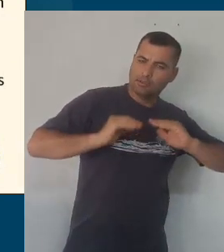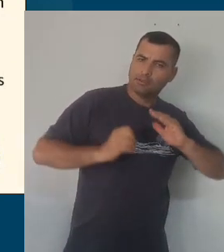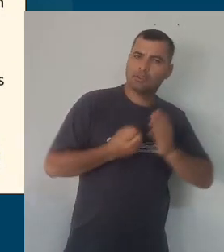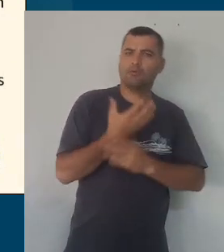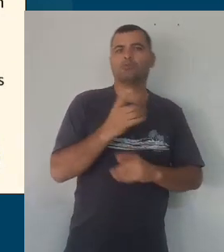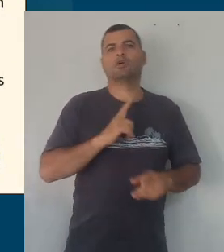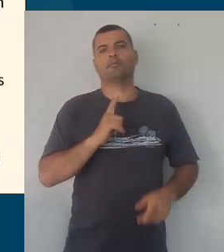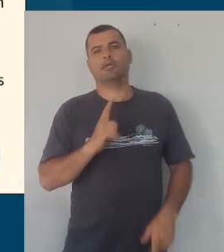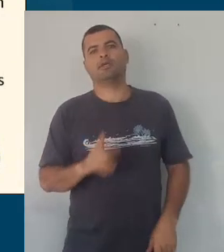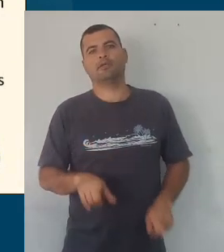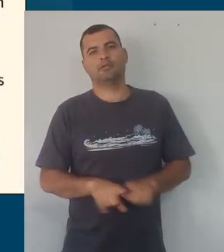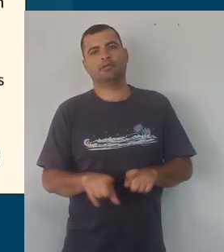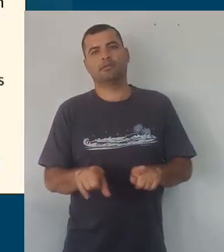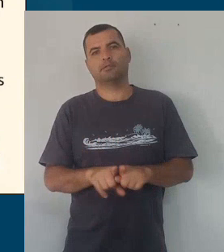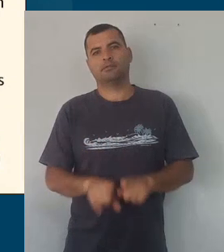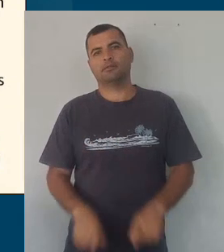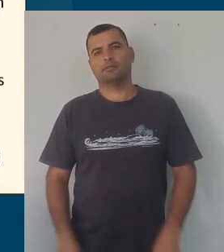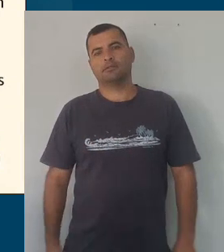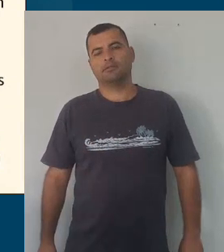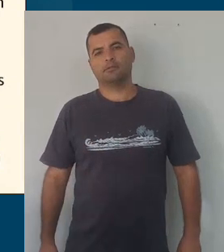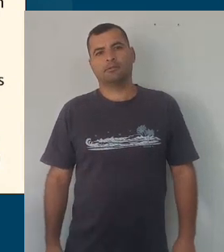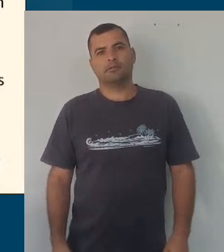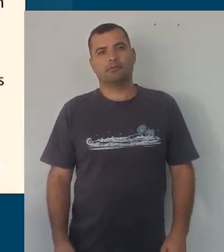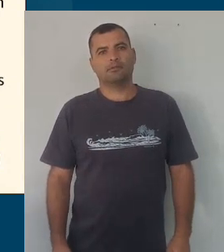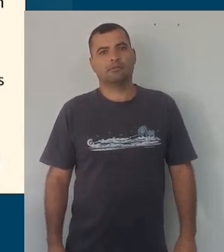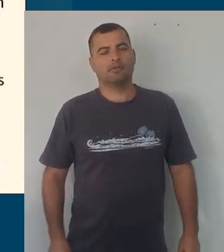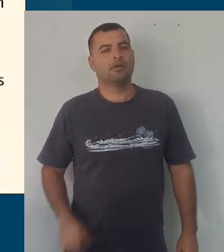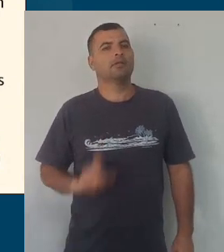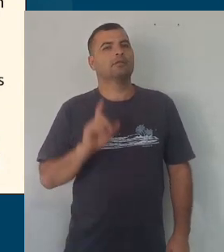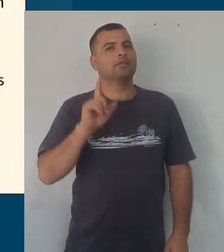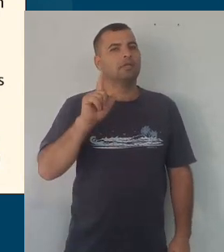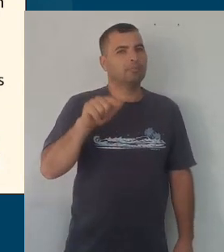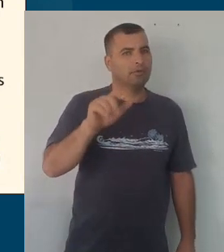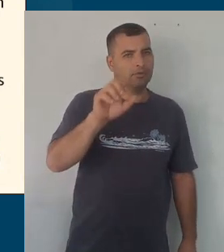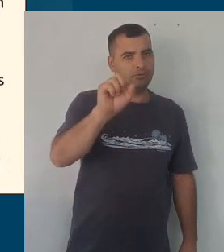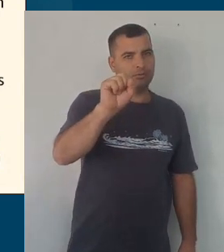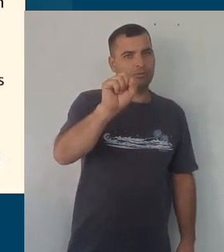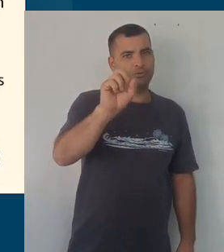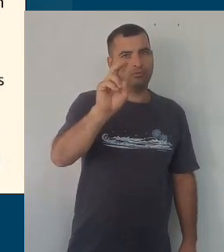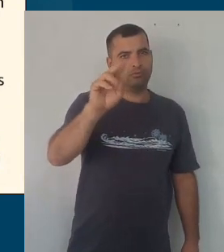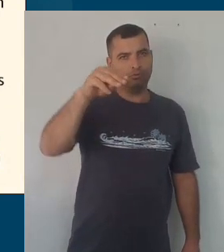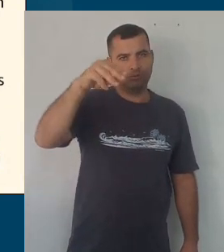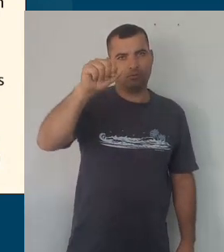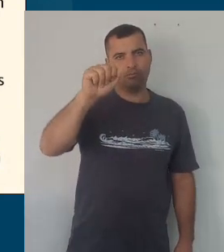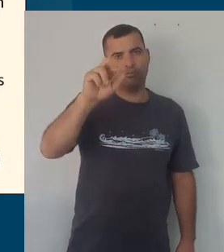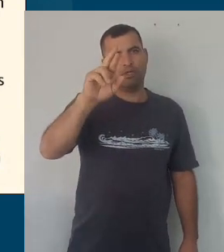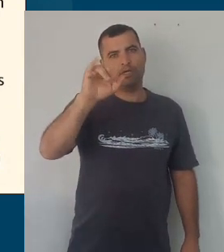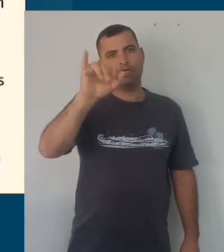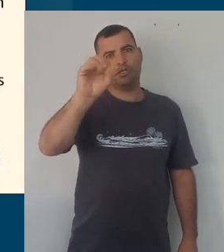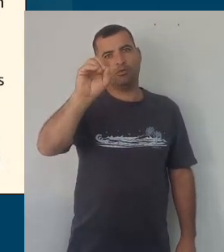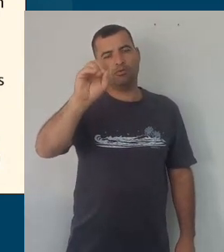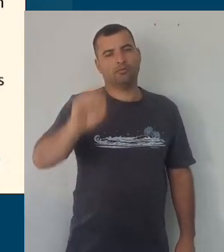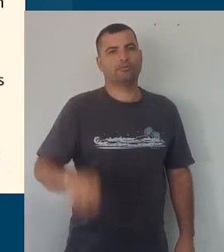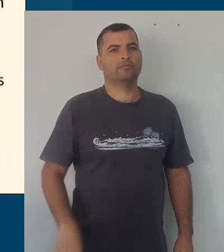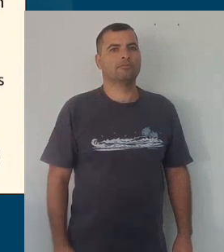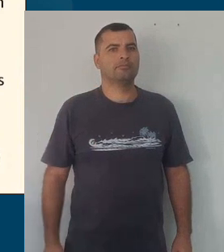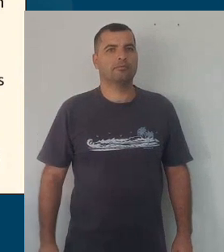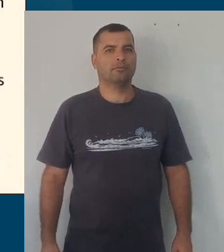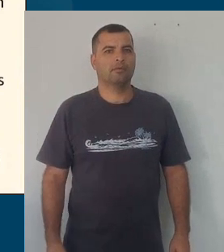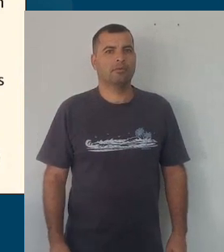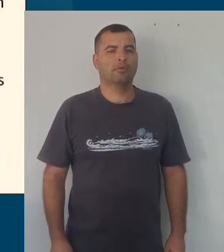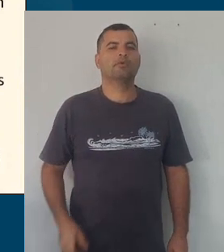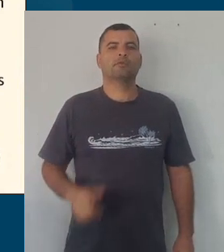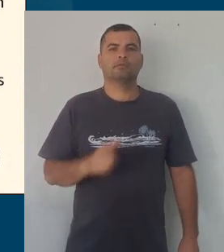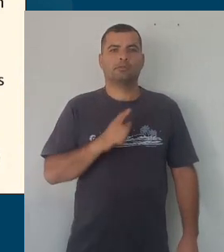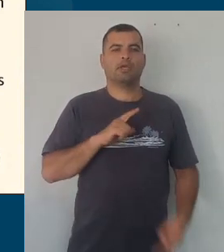Então, tudo isso nós procuramos trazer nessa parte. Ainda em relação ao sumário, então, ele entra